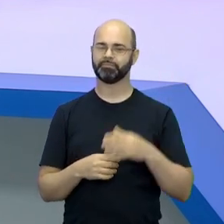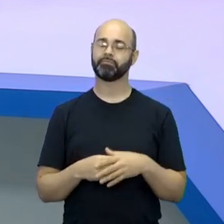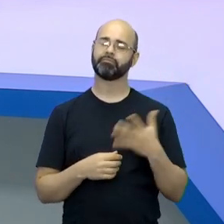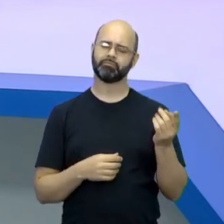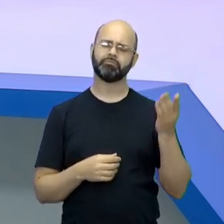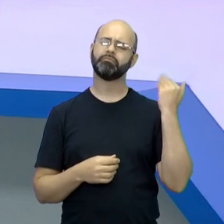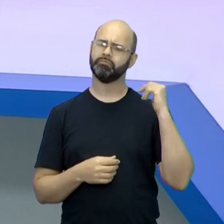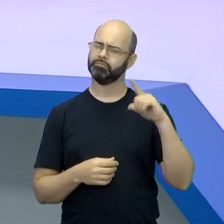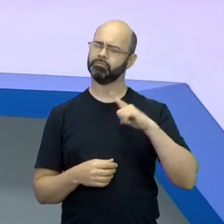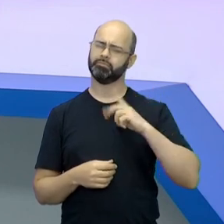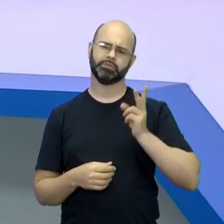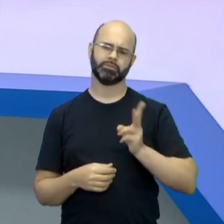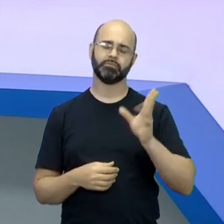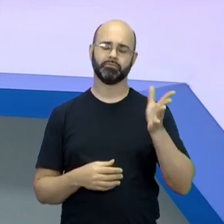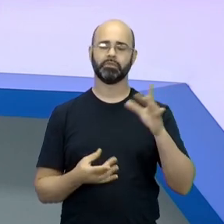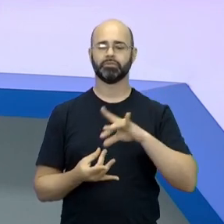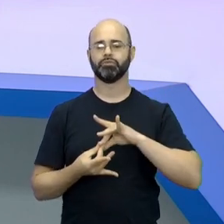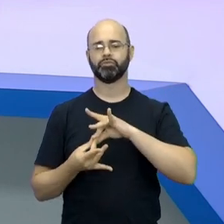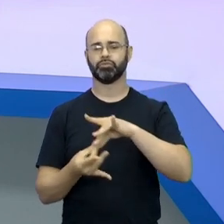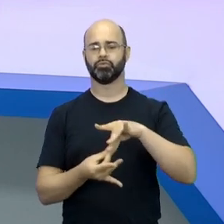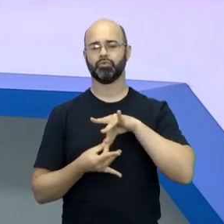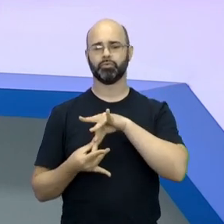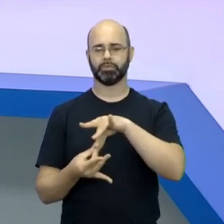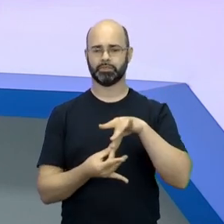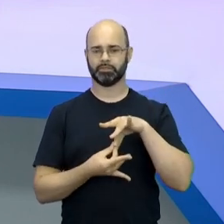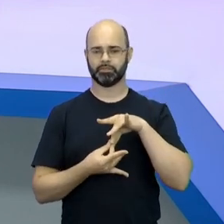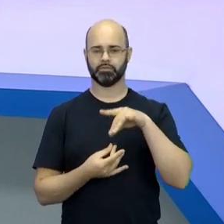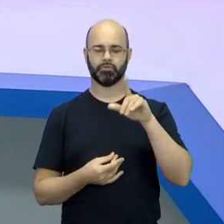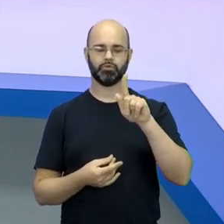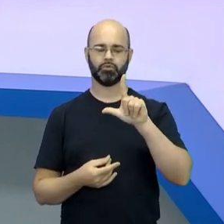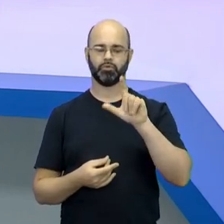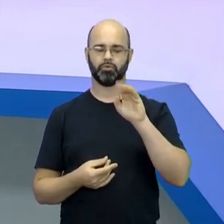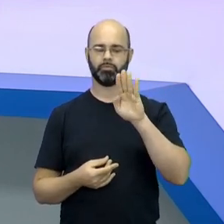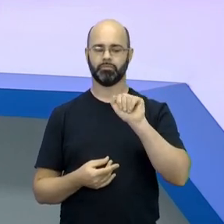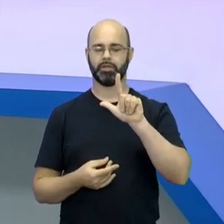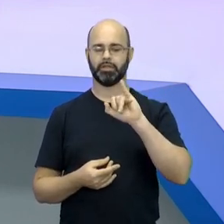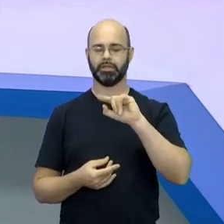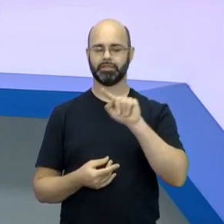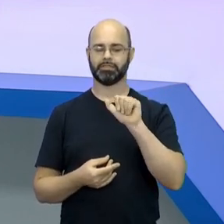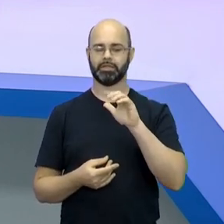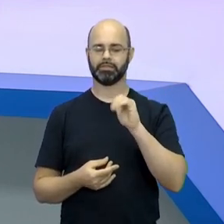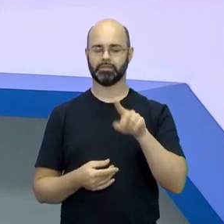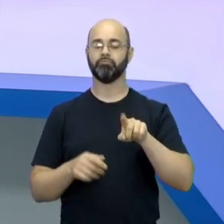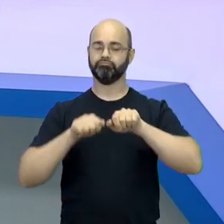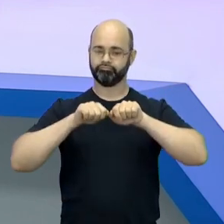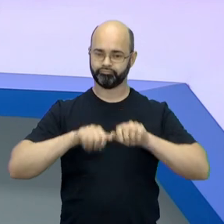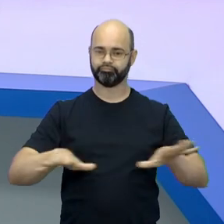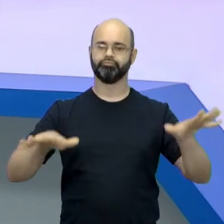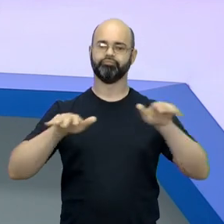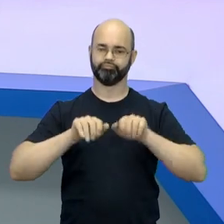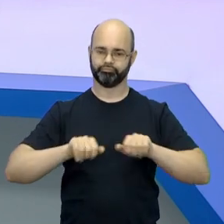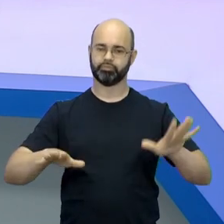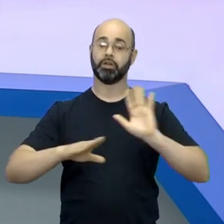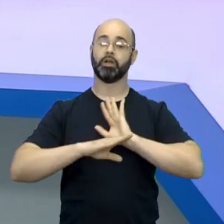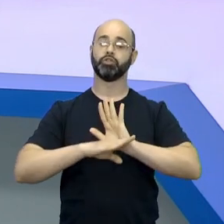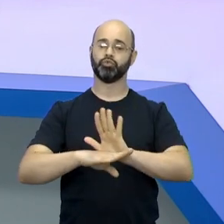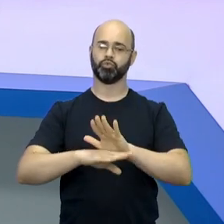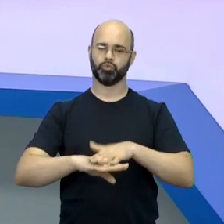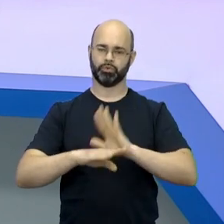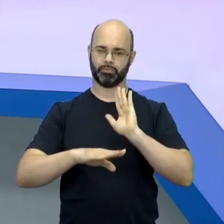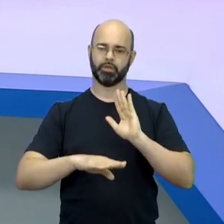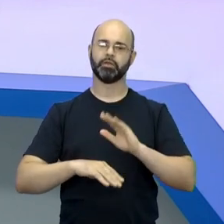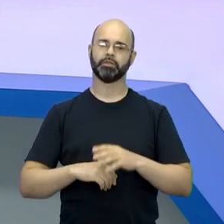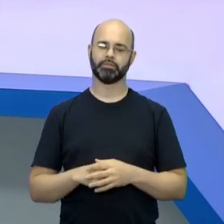sempre houve. Eu acho que a globalização acabou fazendo com que isso se estendesse mais, se expandisse mais. Agora o que é interessante sobre a sua pergunta